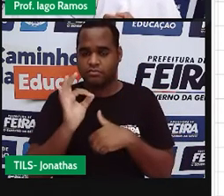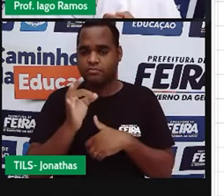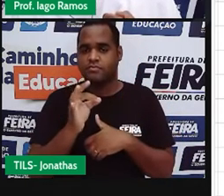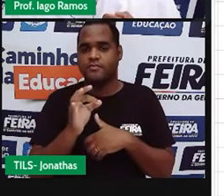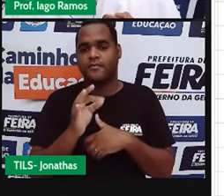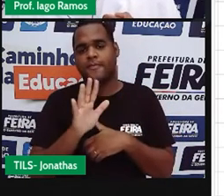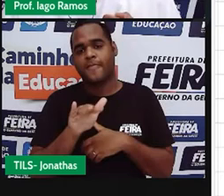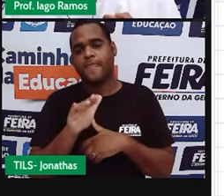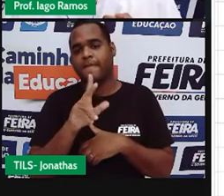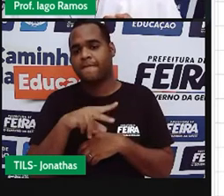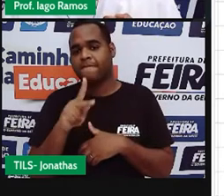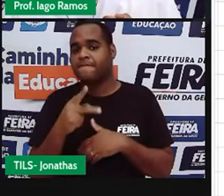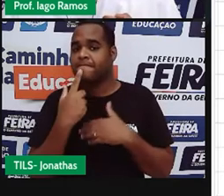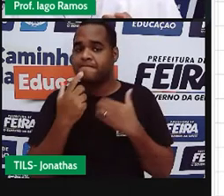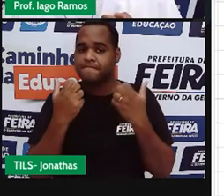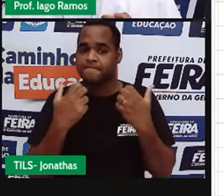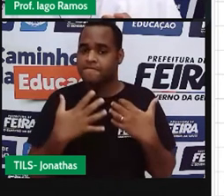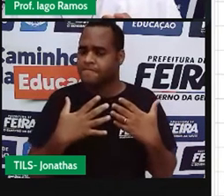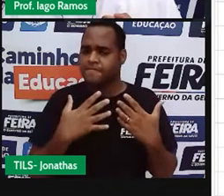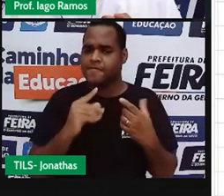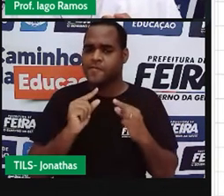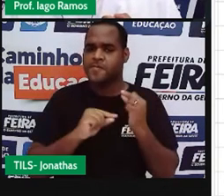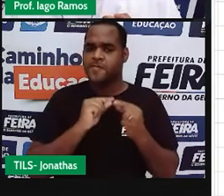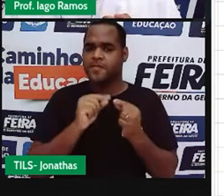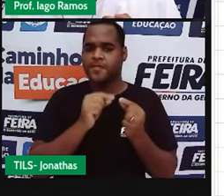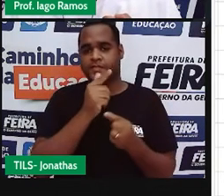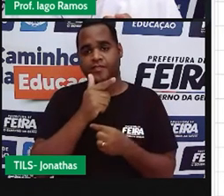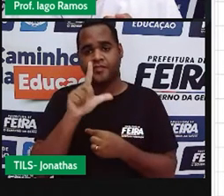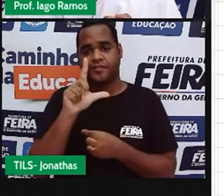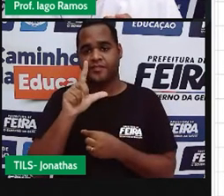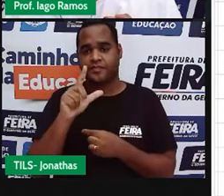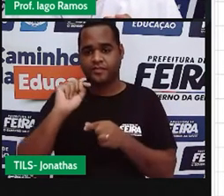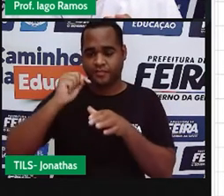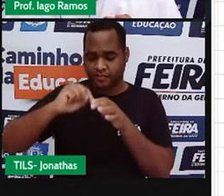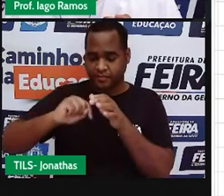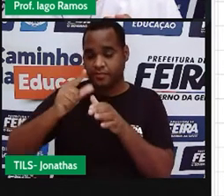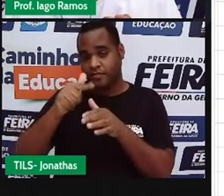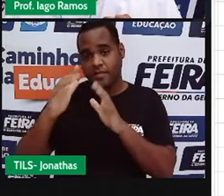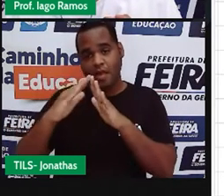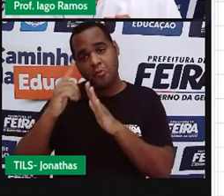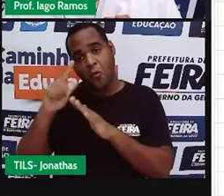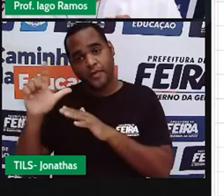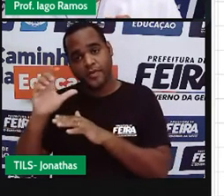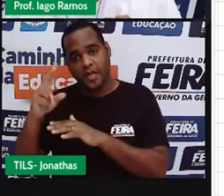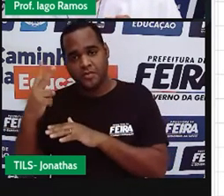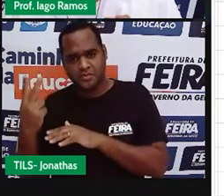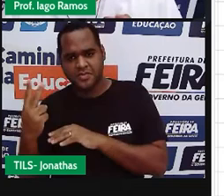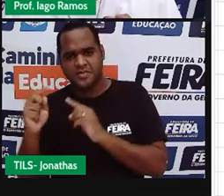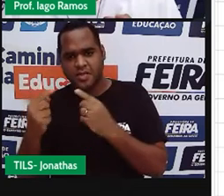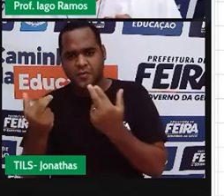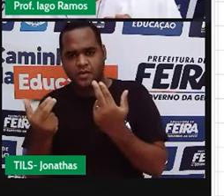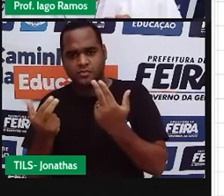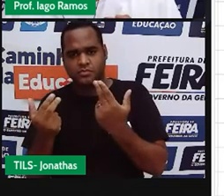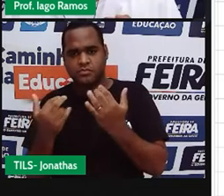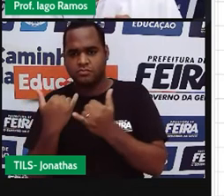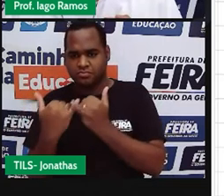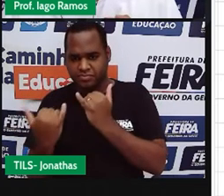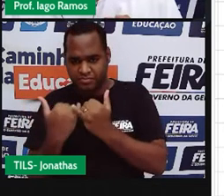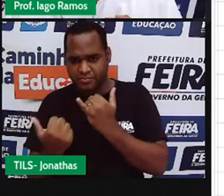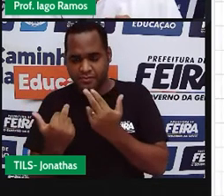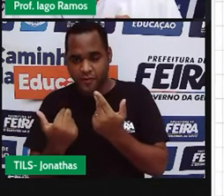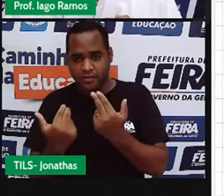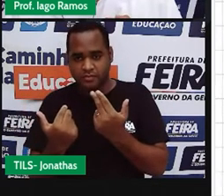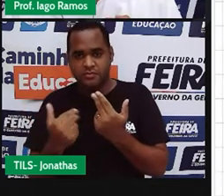Ah, professor. Então, lá do poço até a outra casa, vai dar a mesma coisa? Vai dar